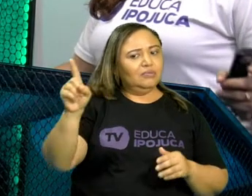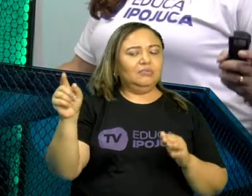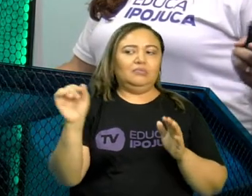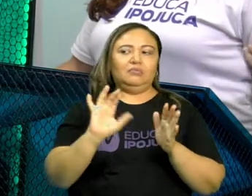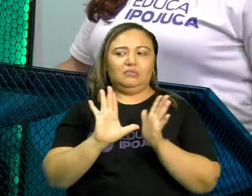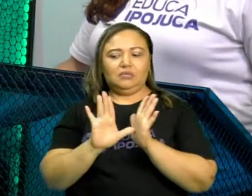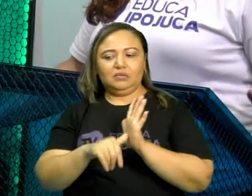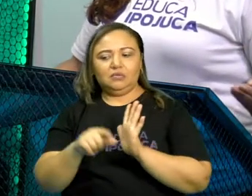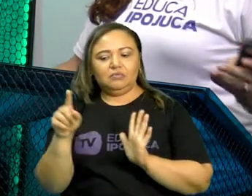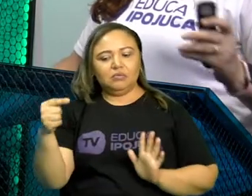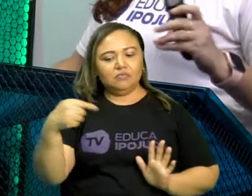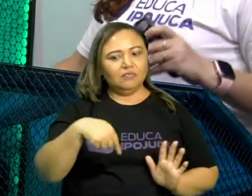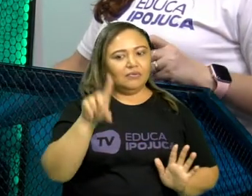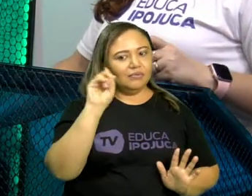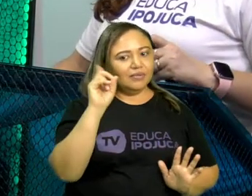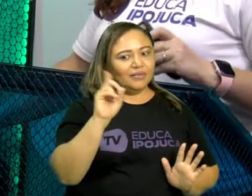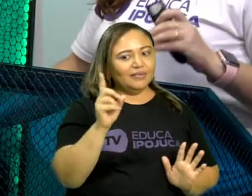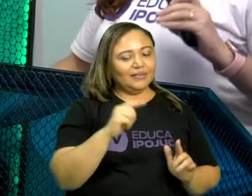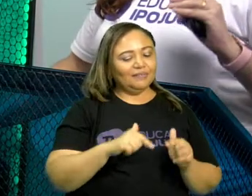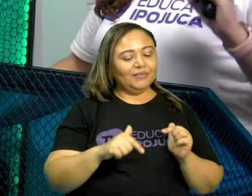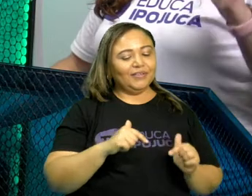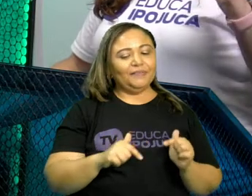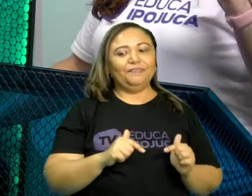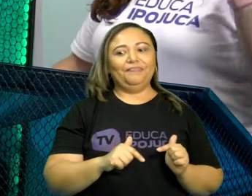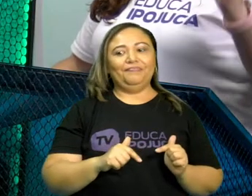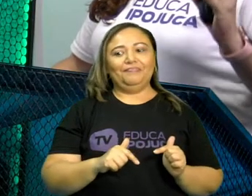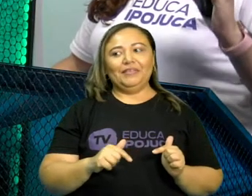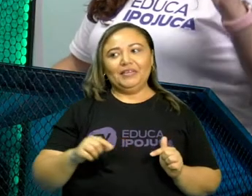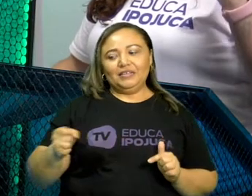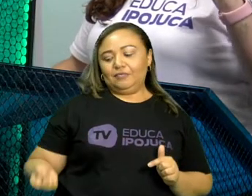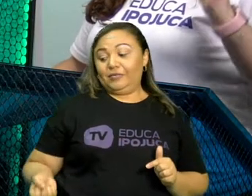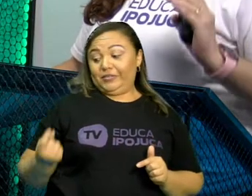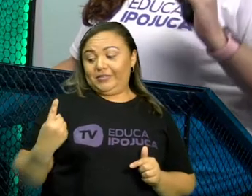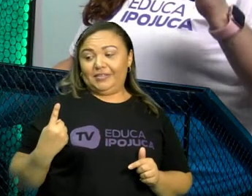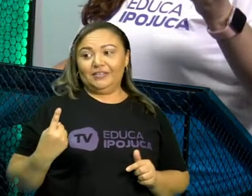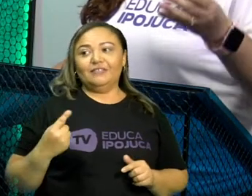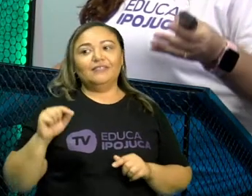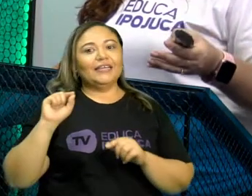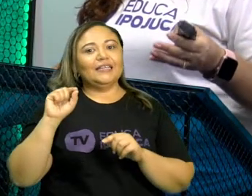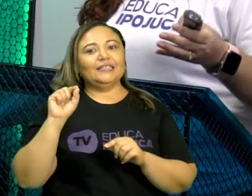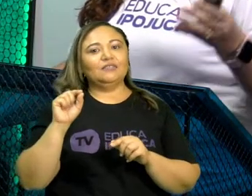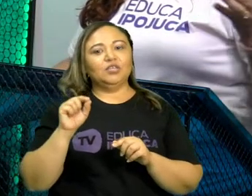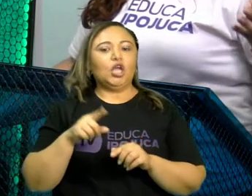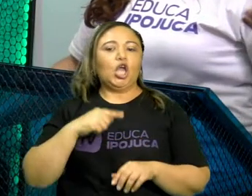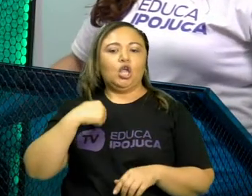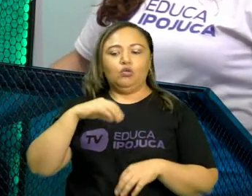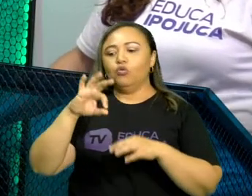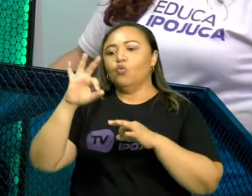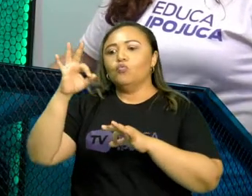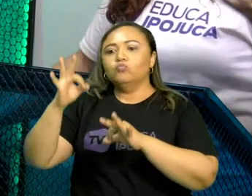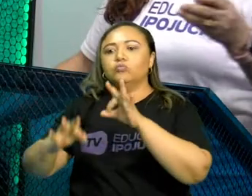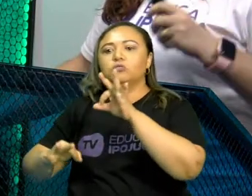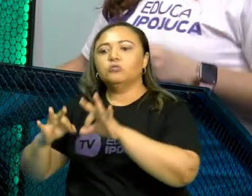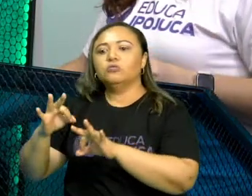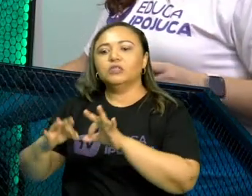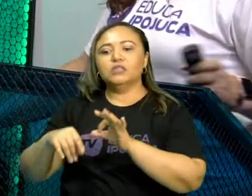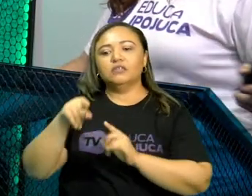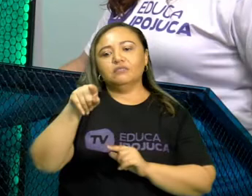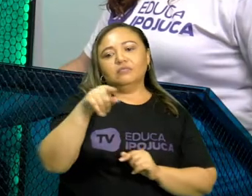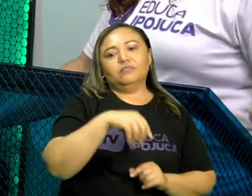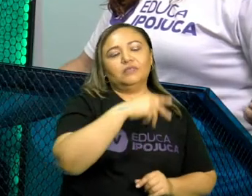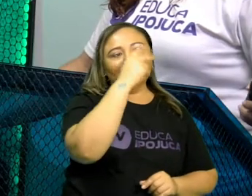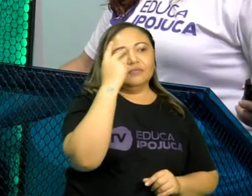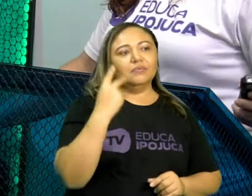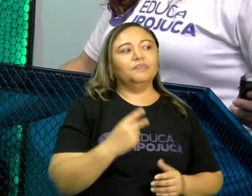Então, os modalizadores, eles indicam, eles são direcionados a dar a intenção que o autor quer na sua fala.